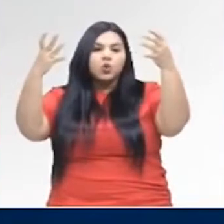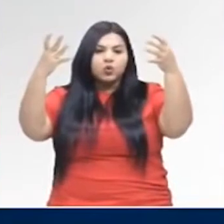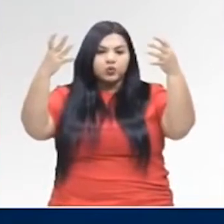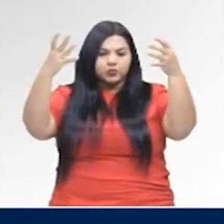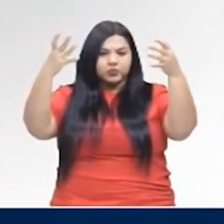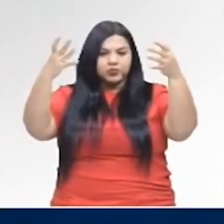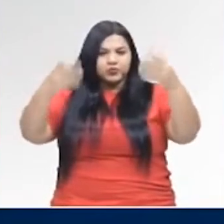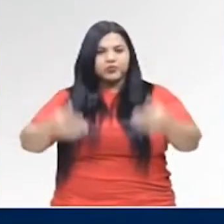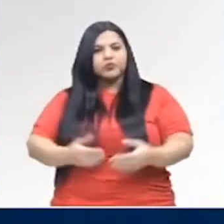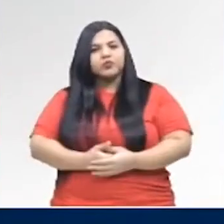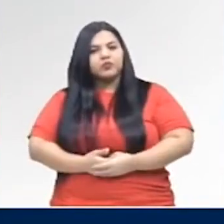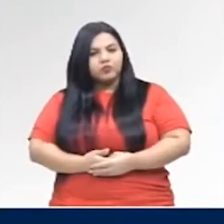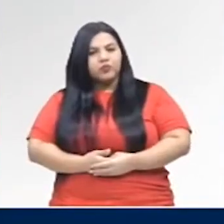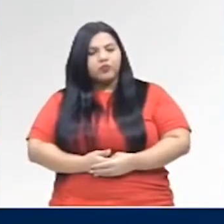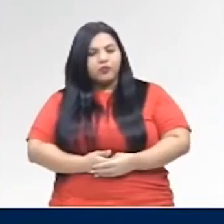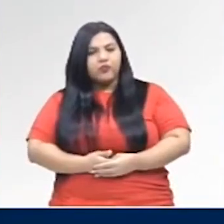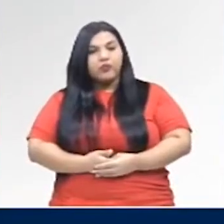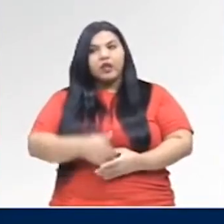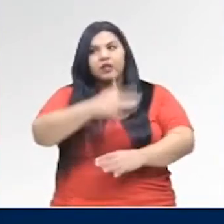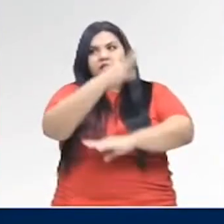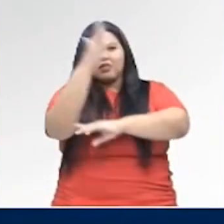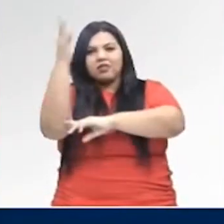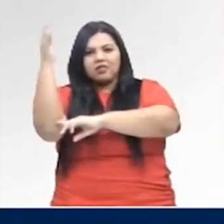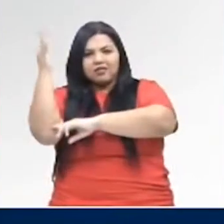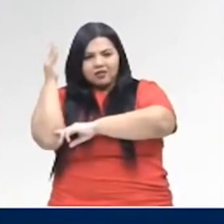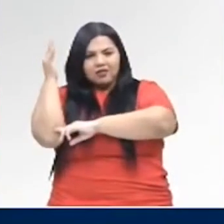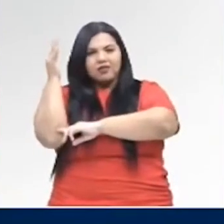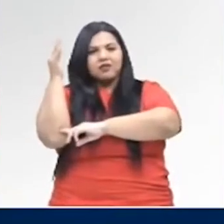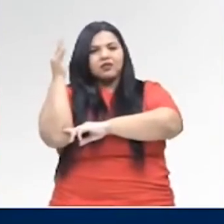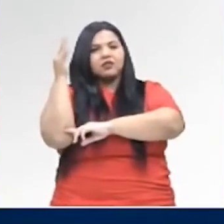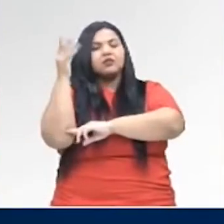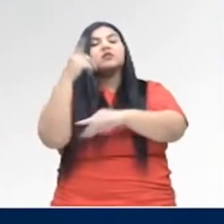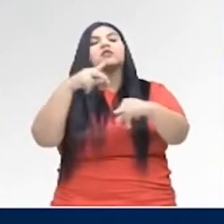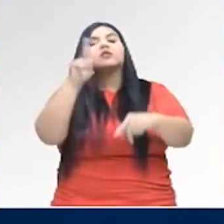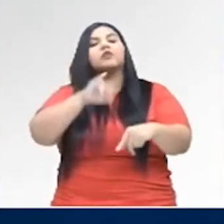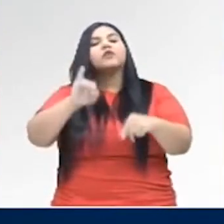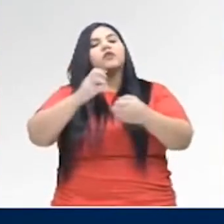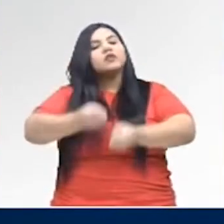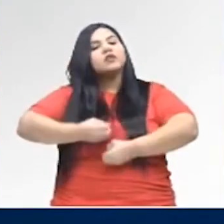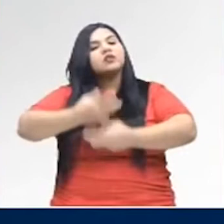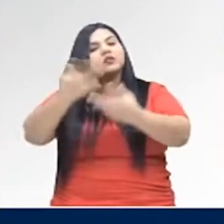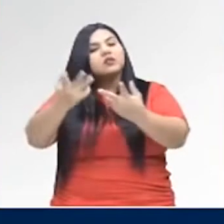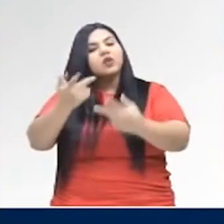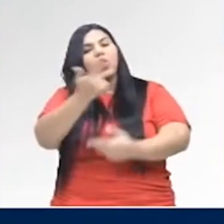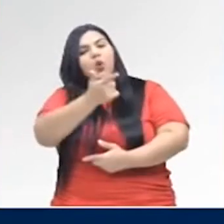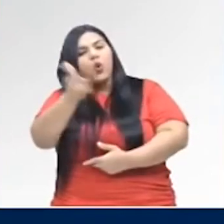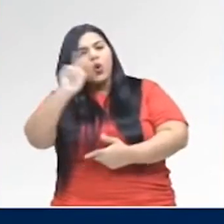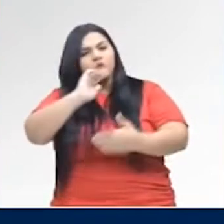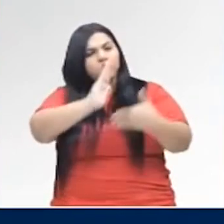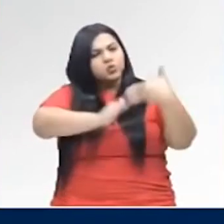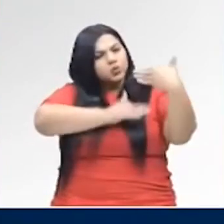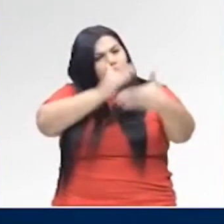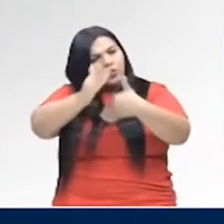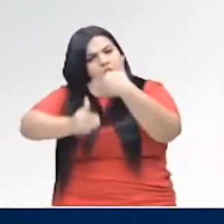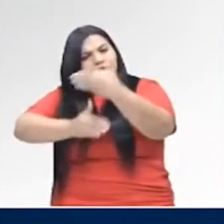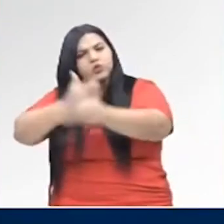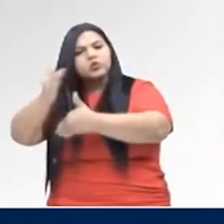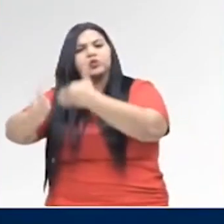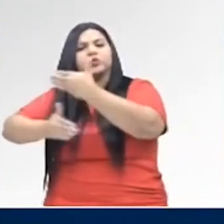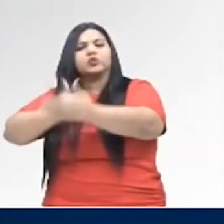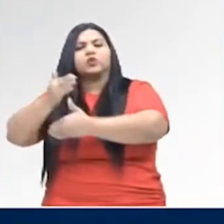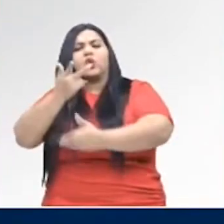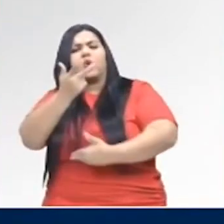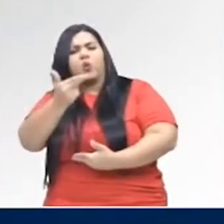meteorológicos, fenômenos da natureza, né? E vão expressar ainda outros processos, outras